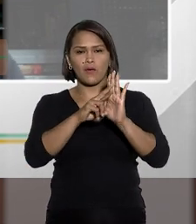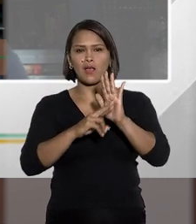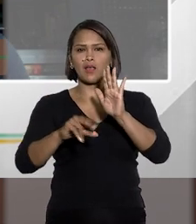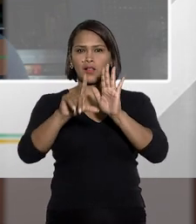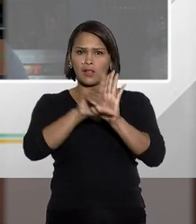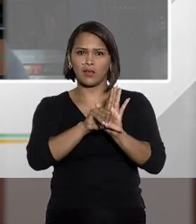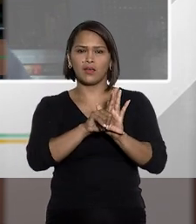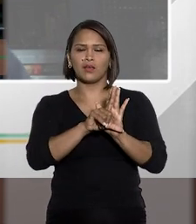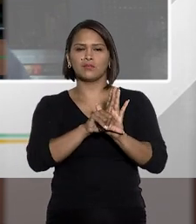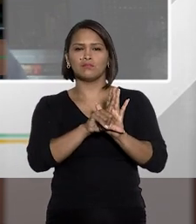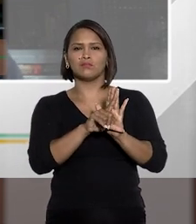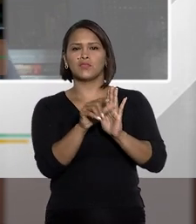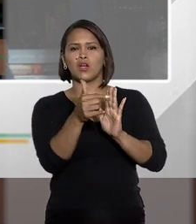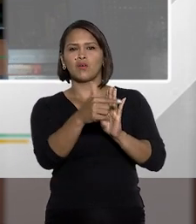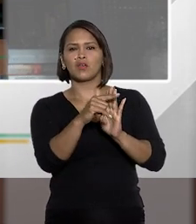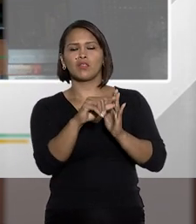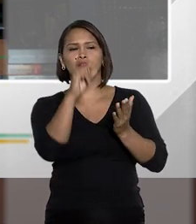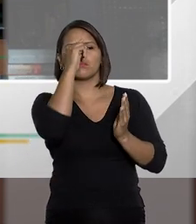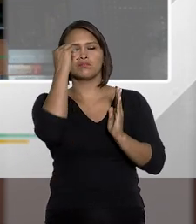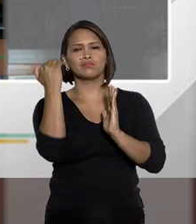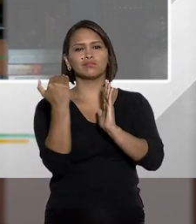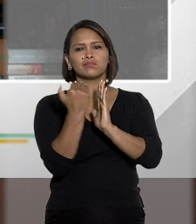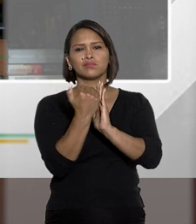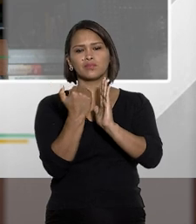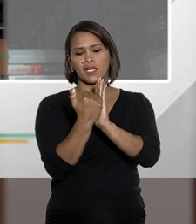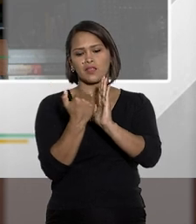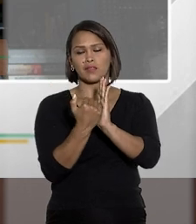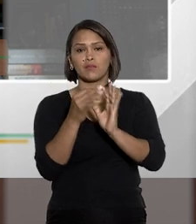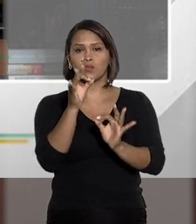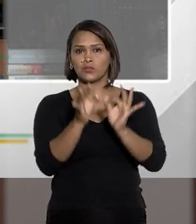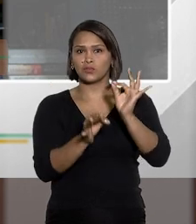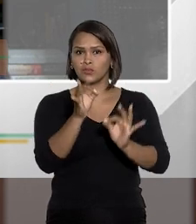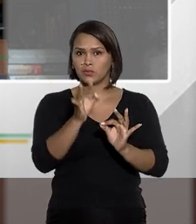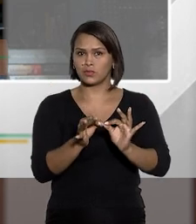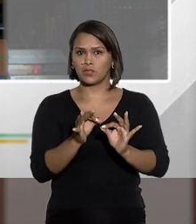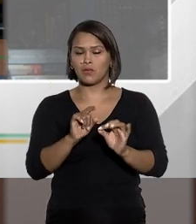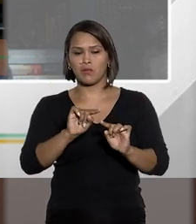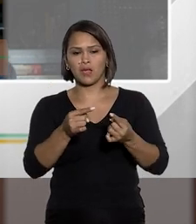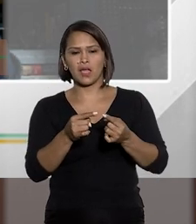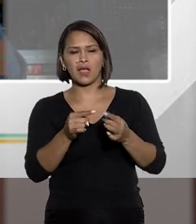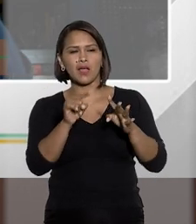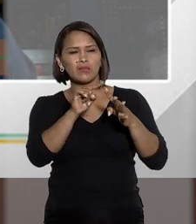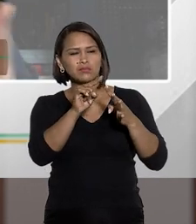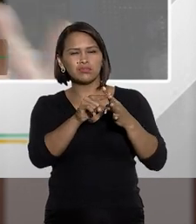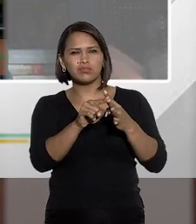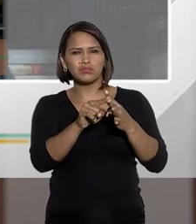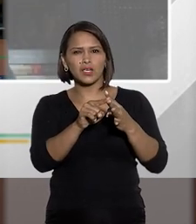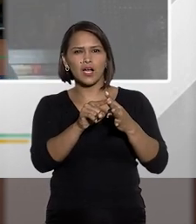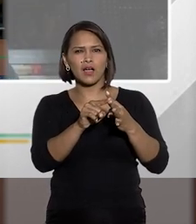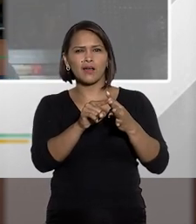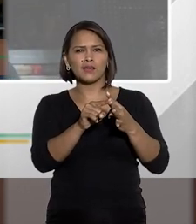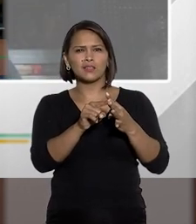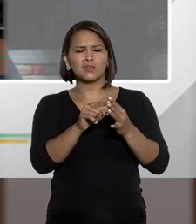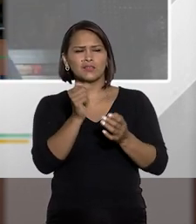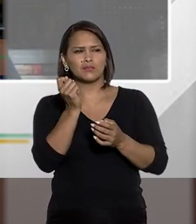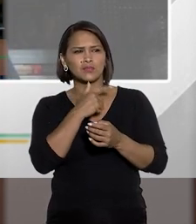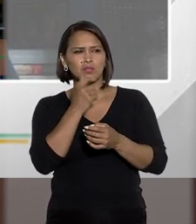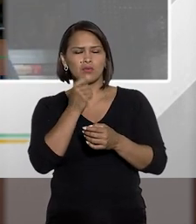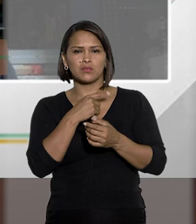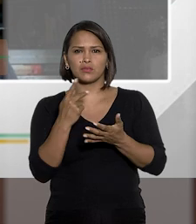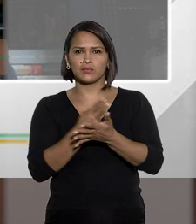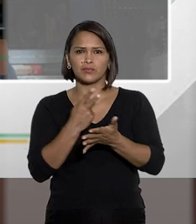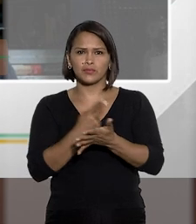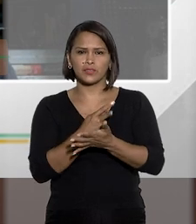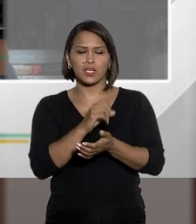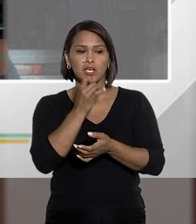requisitos legais ou que não tem a determinação judicial. É um tipo tão mal feito que só